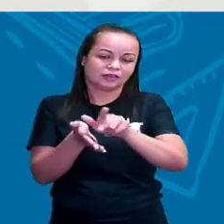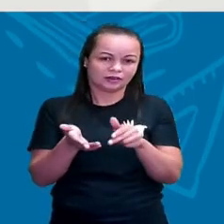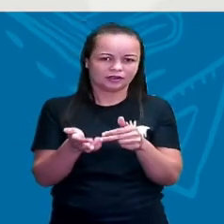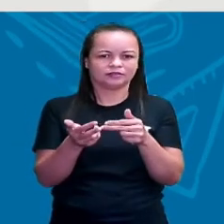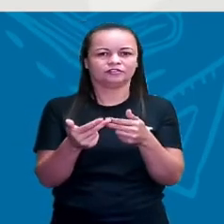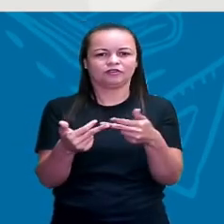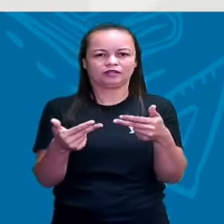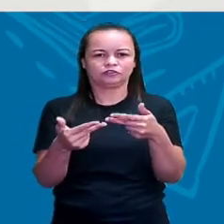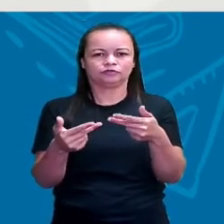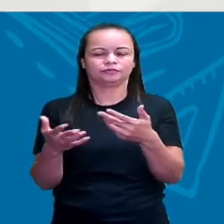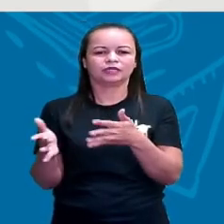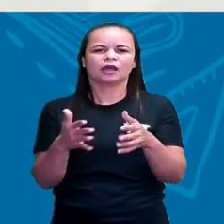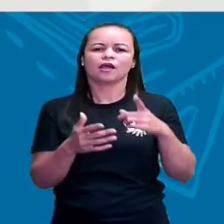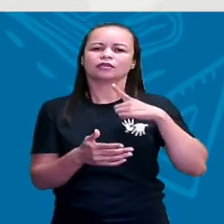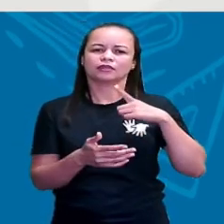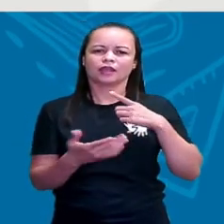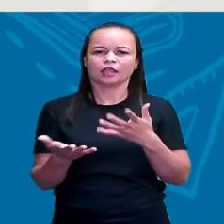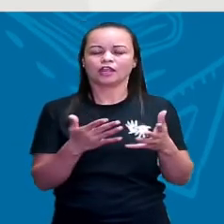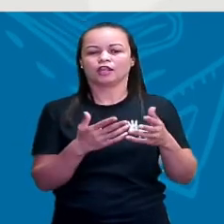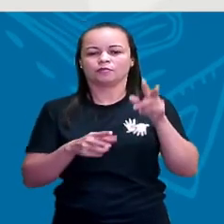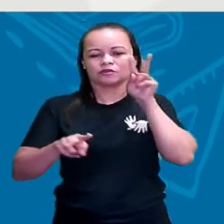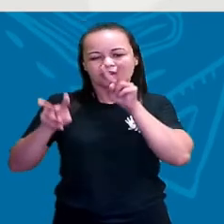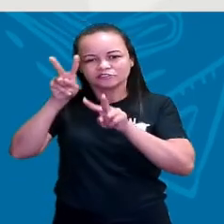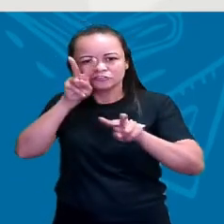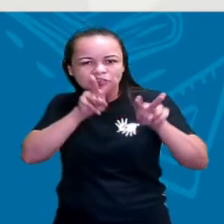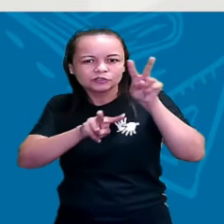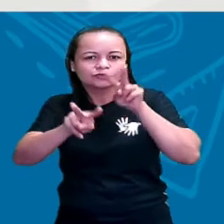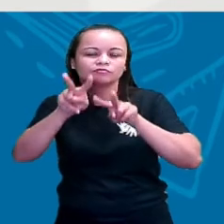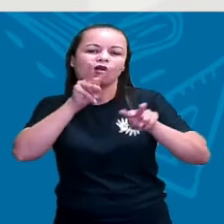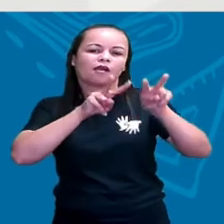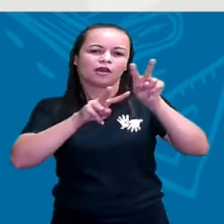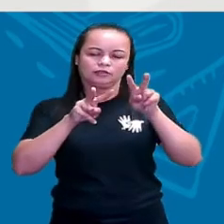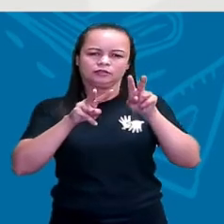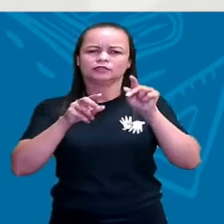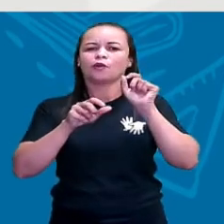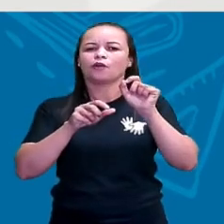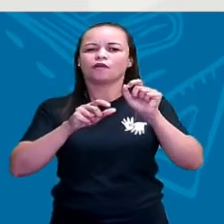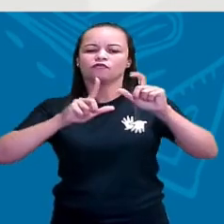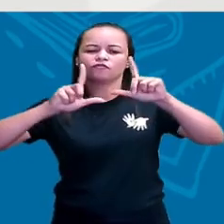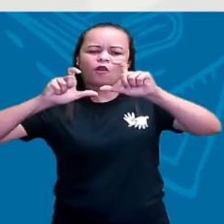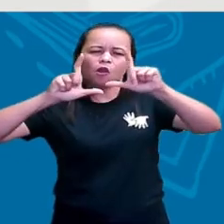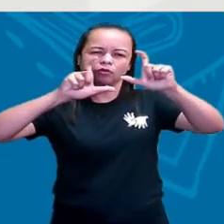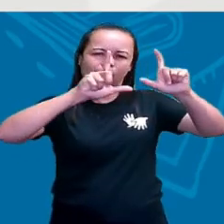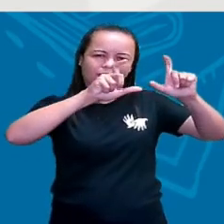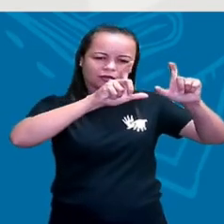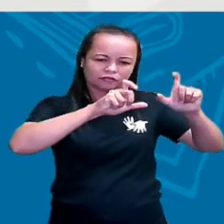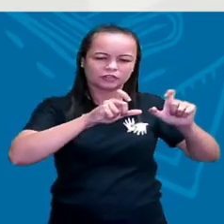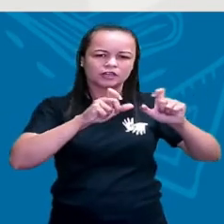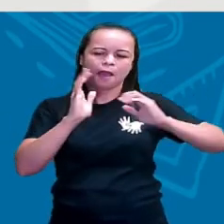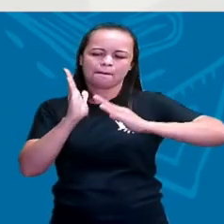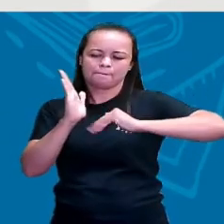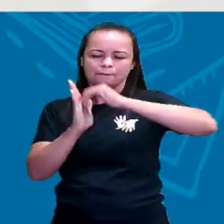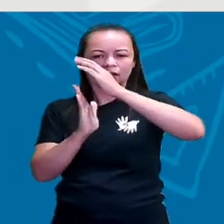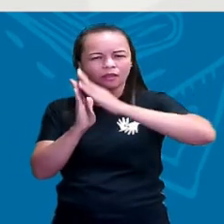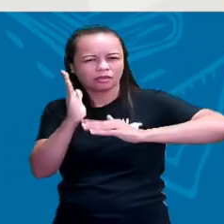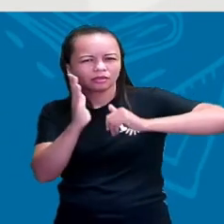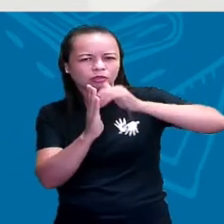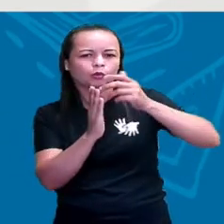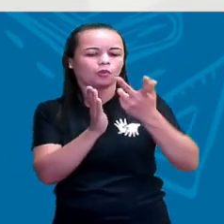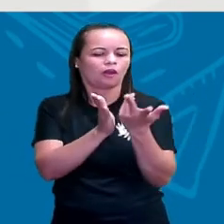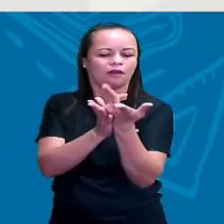históricas. A gente tem aí as fontes históricas visuais, que são fotografias, são pinturas,